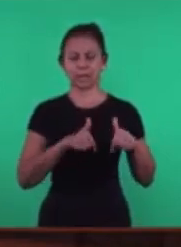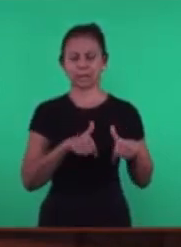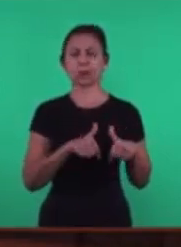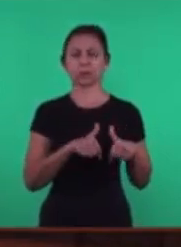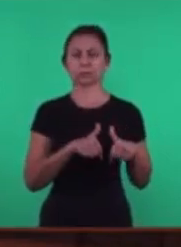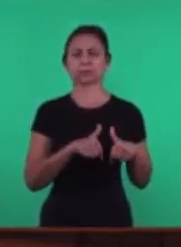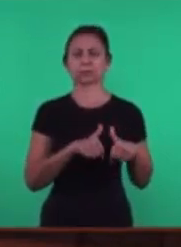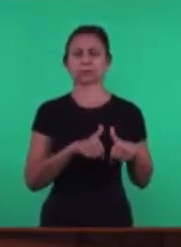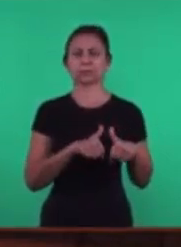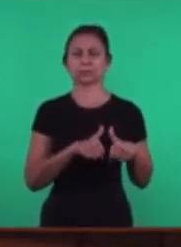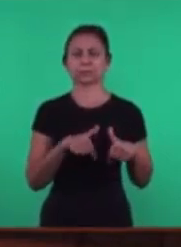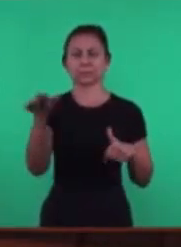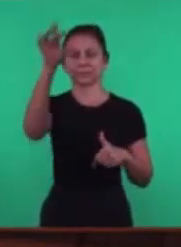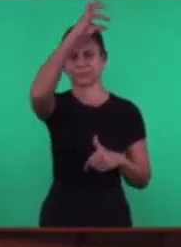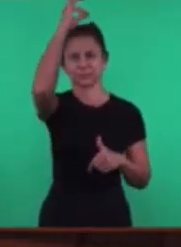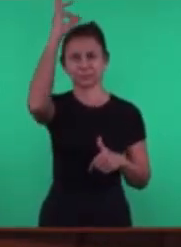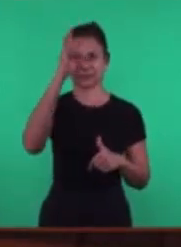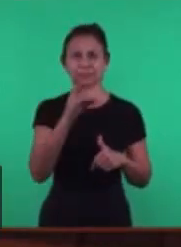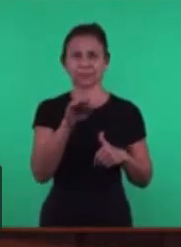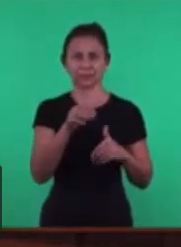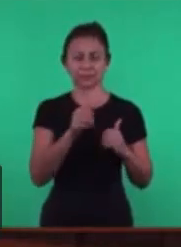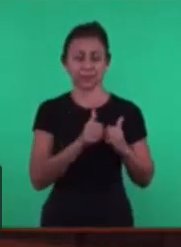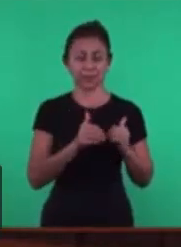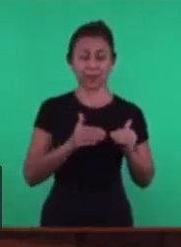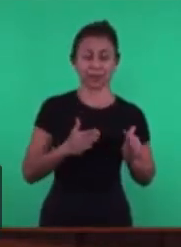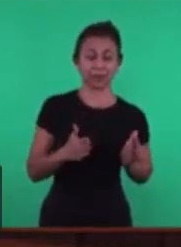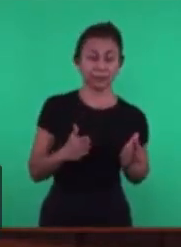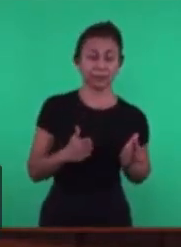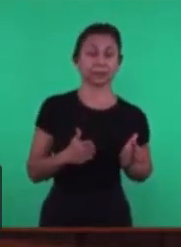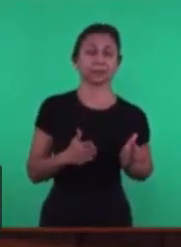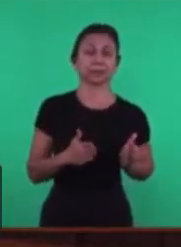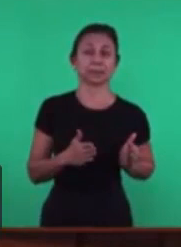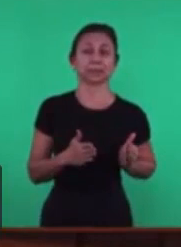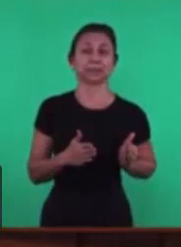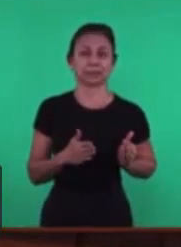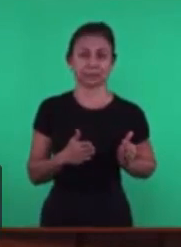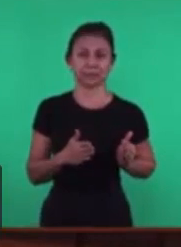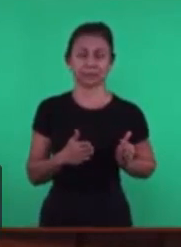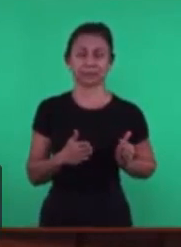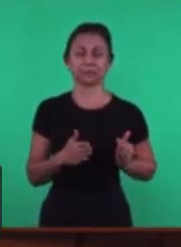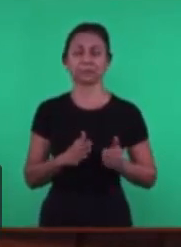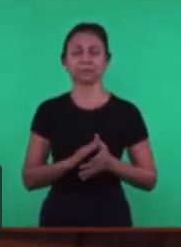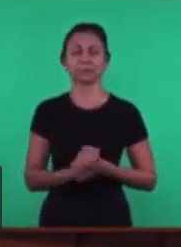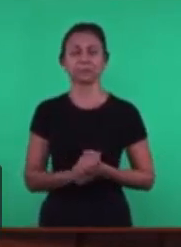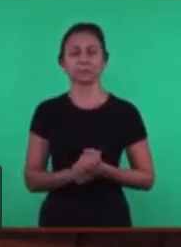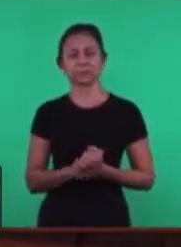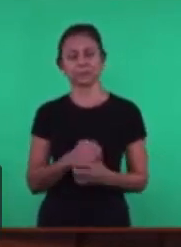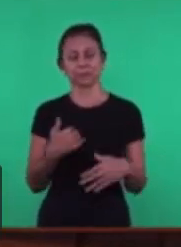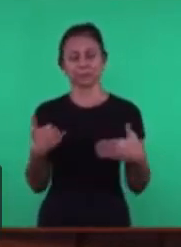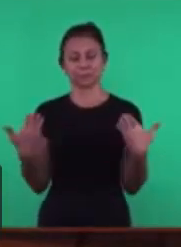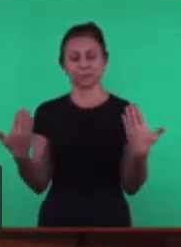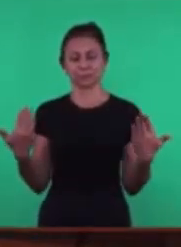Portanto A identificação Da carta